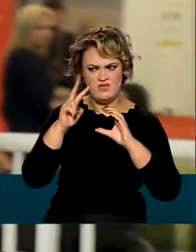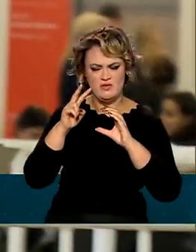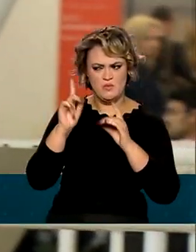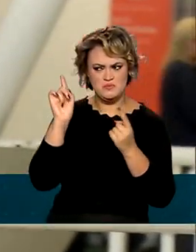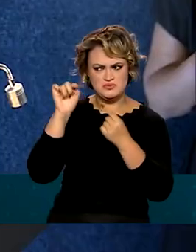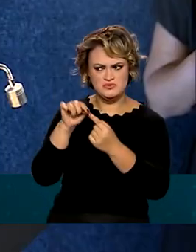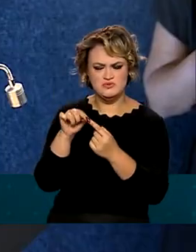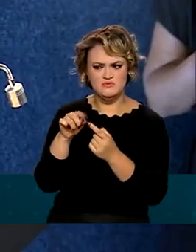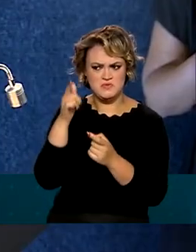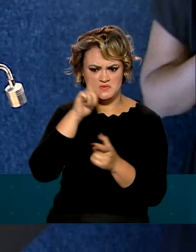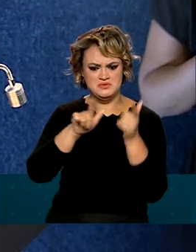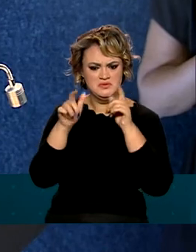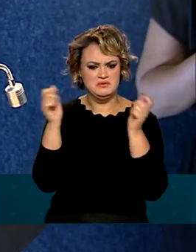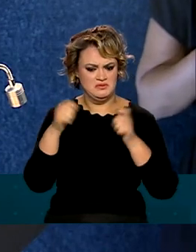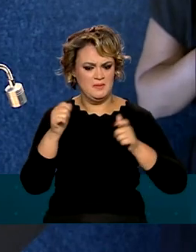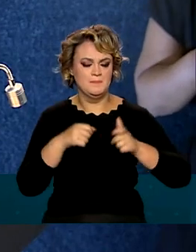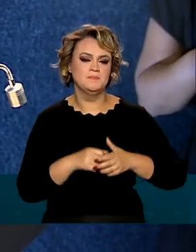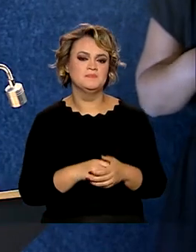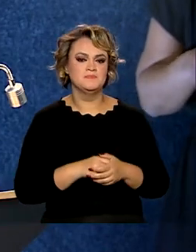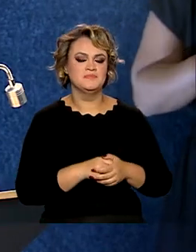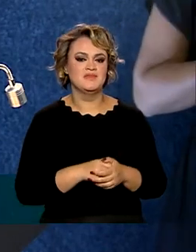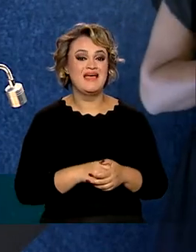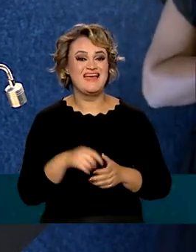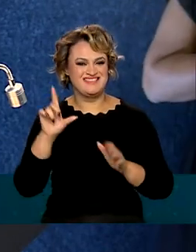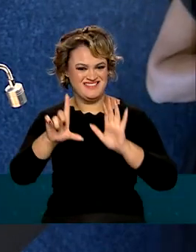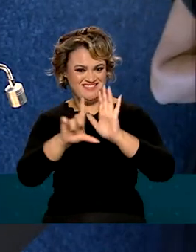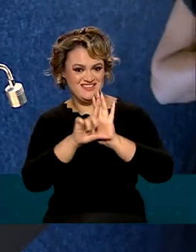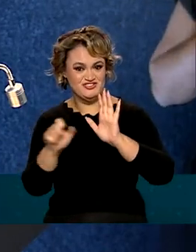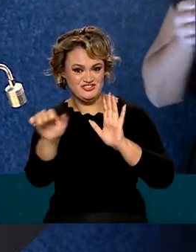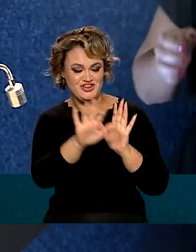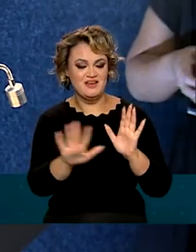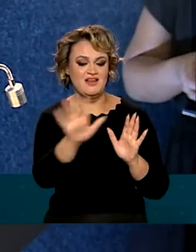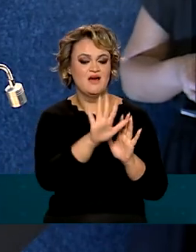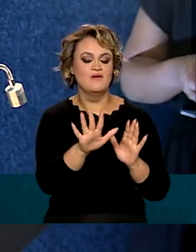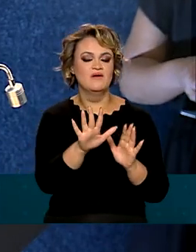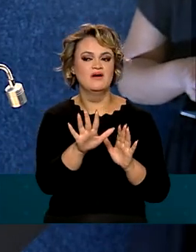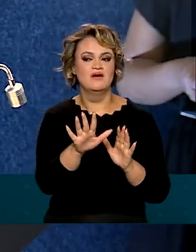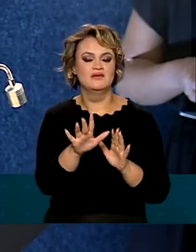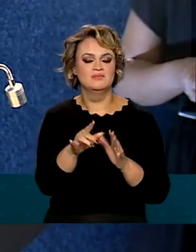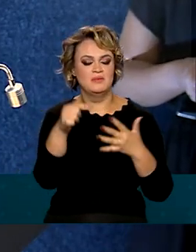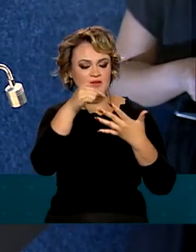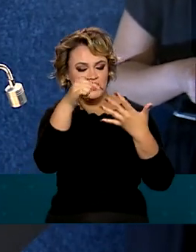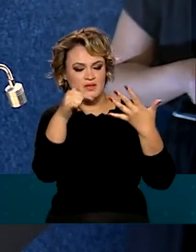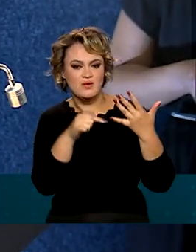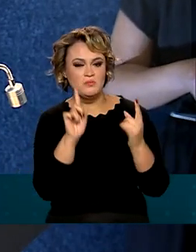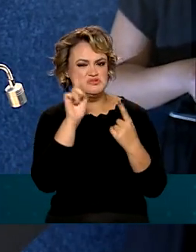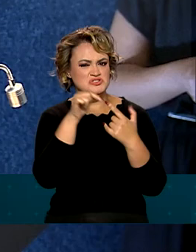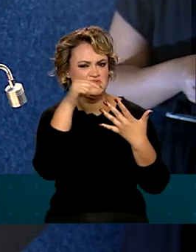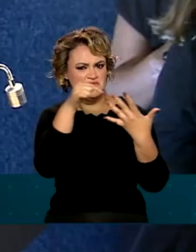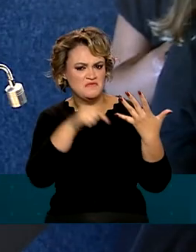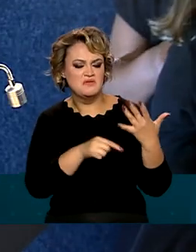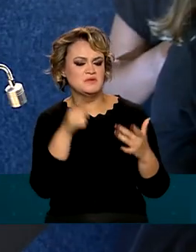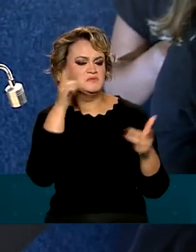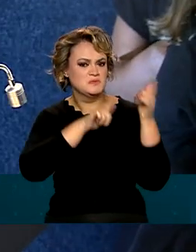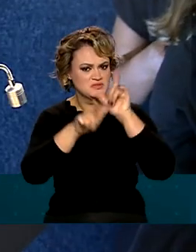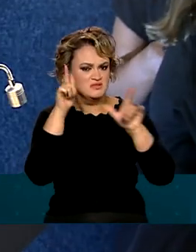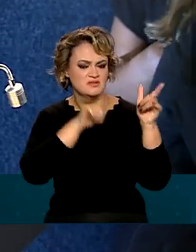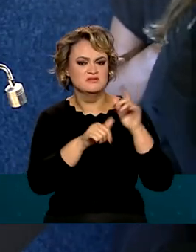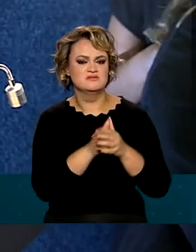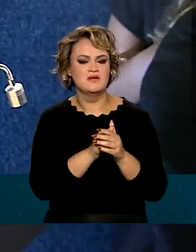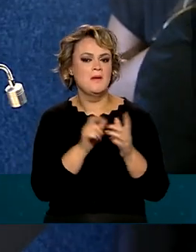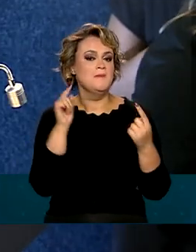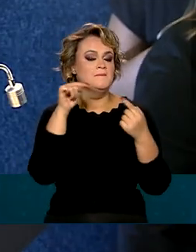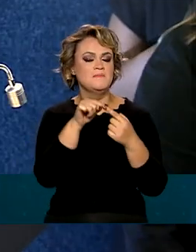alcançada. A Lei Geral das Telecomunicações colaborou para que vários objetivos aqui citados fossem atendidos. Metas de